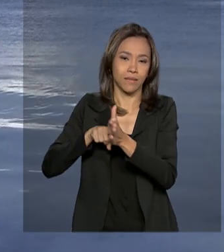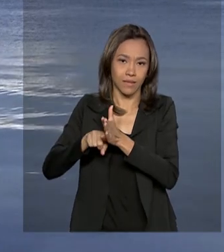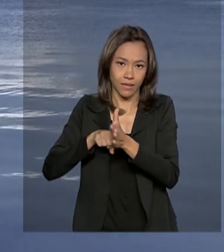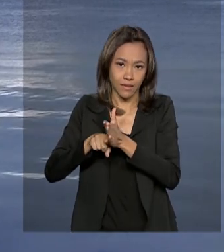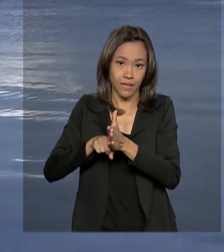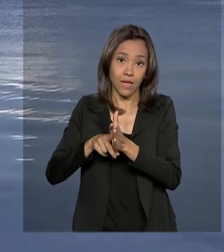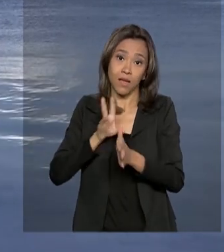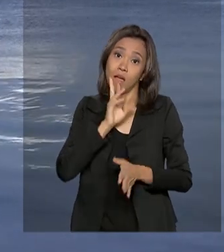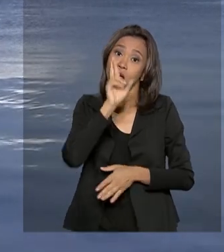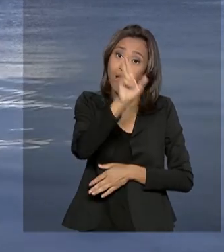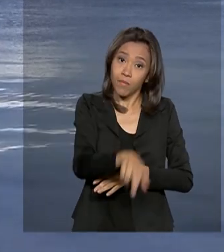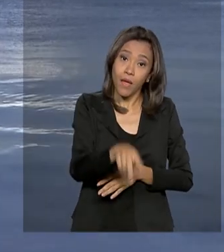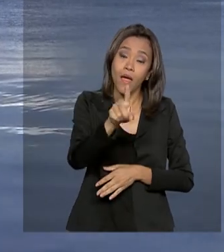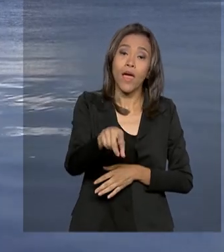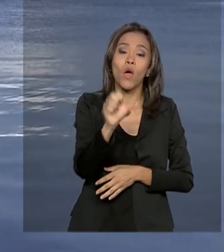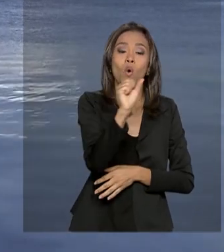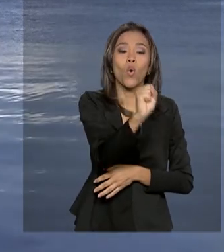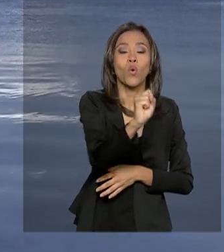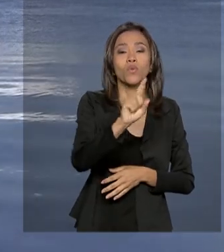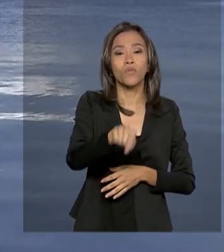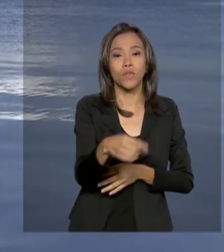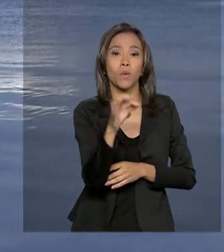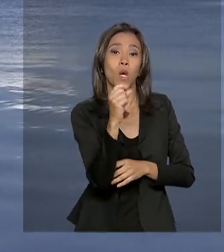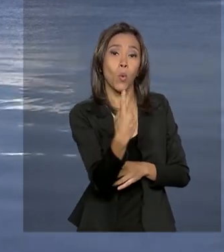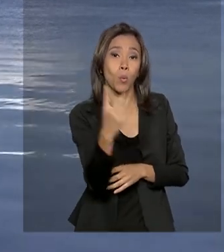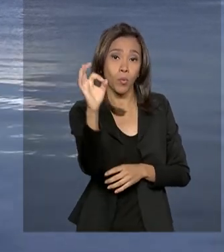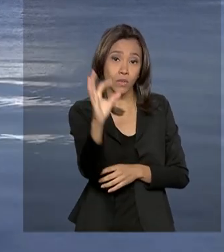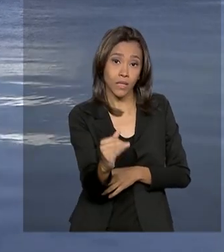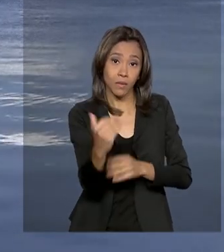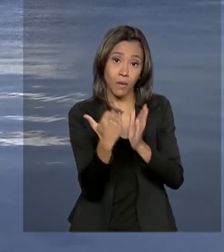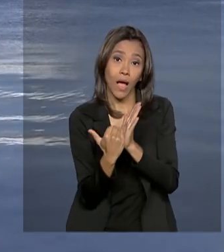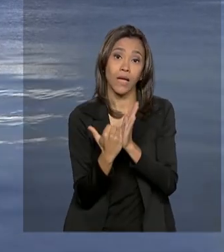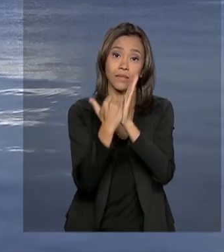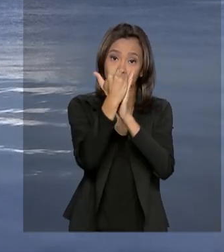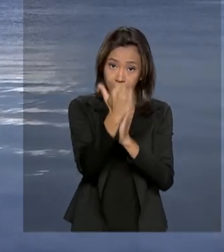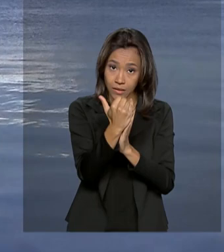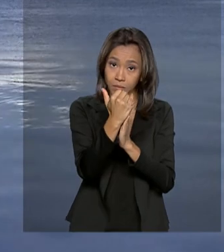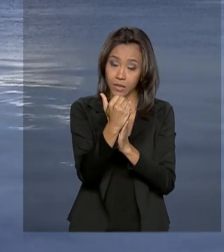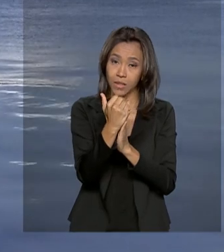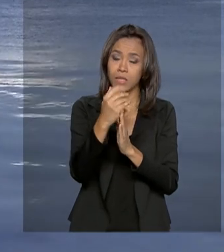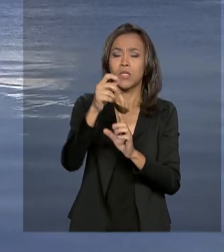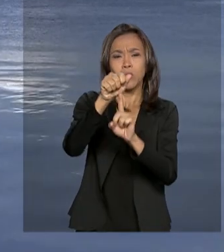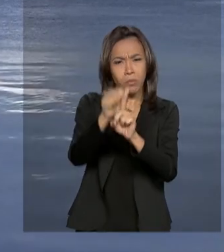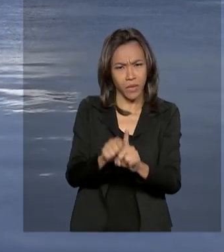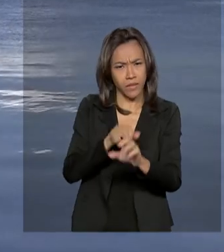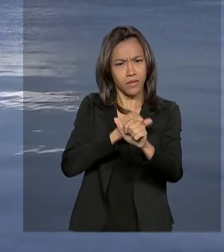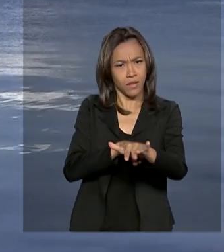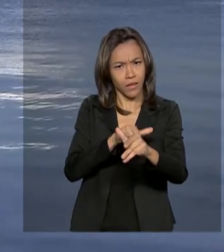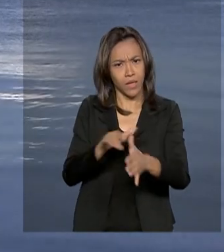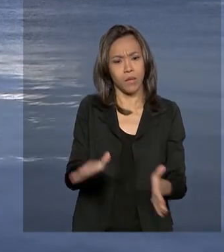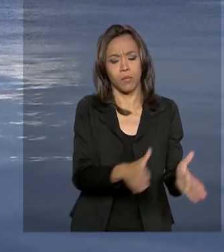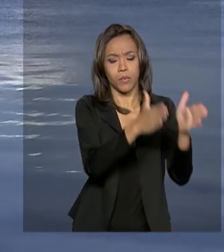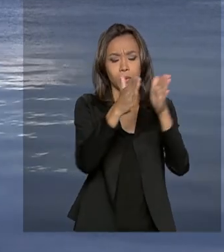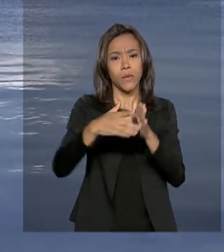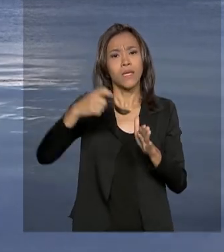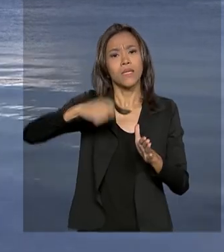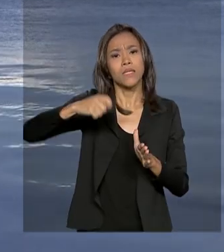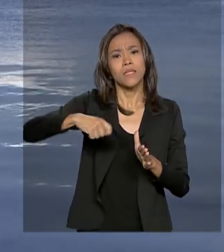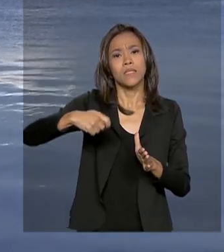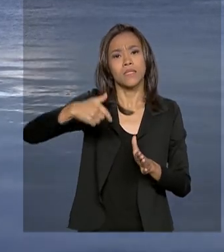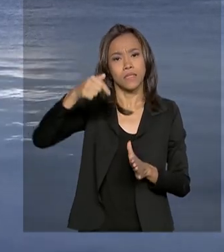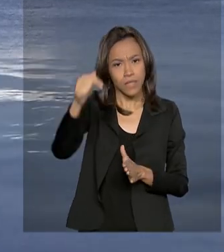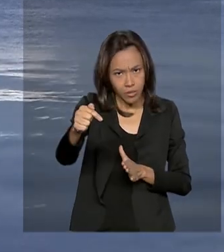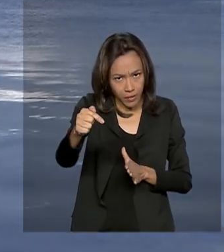O resultado é 8,1% superior ao registrado em setembro. E nos primeiros sete meses de